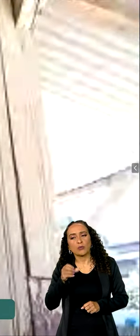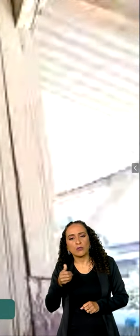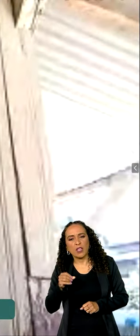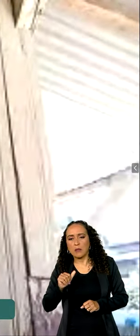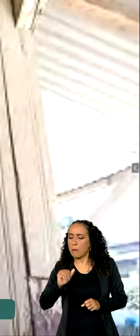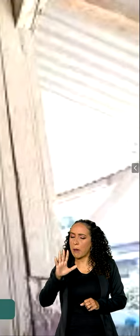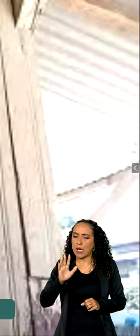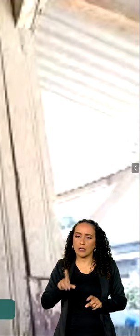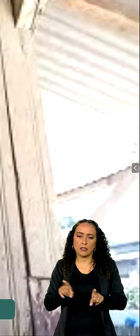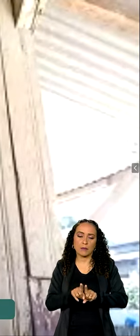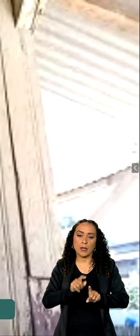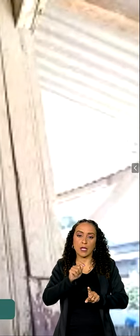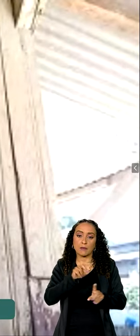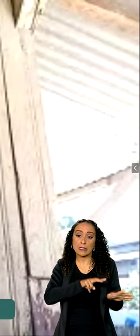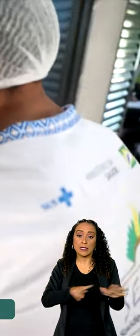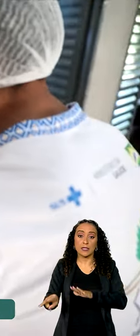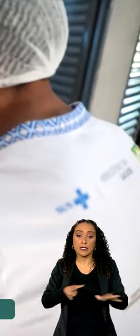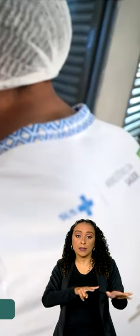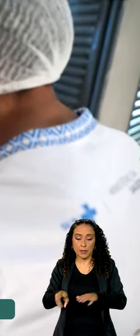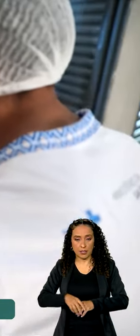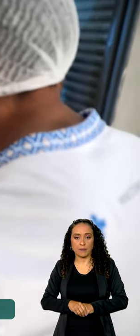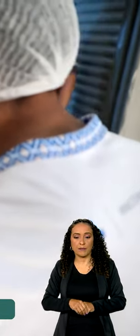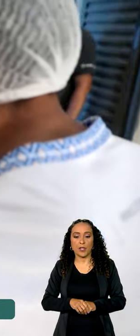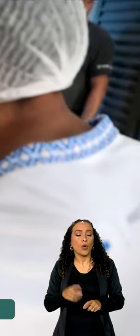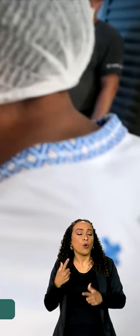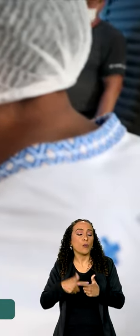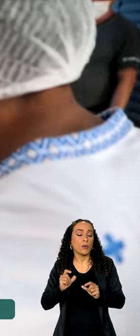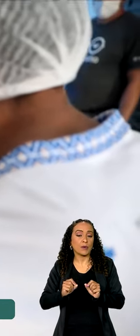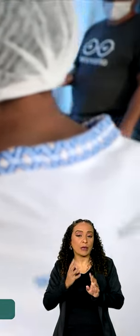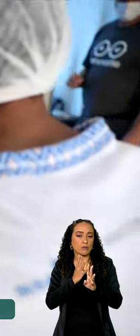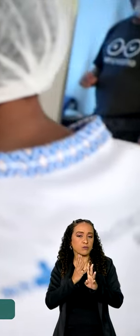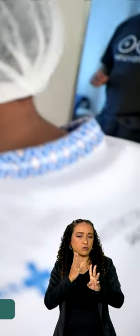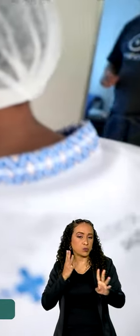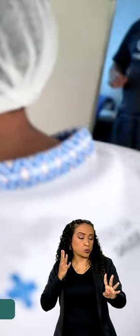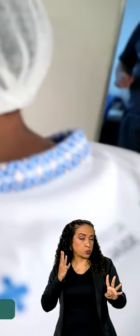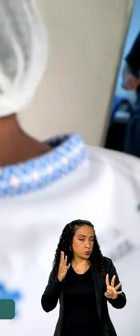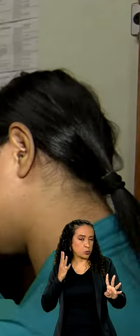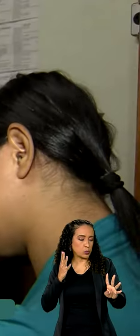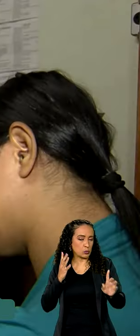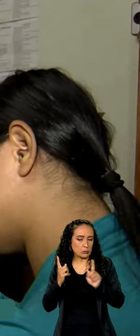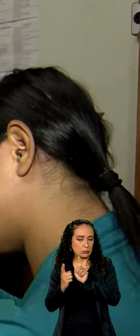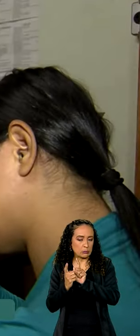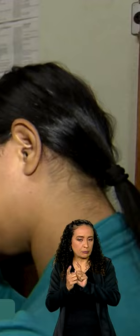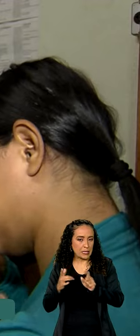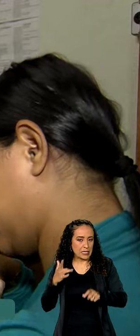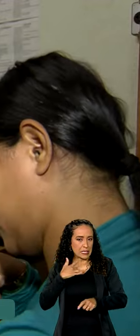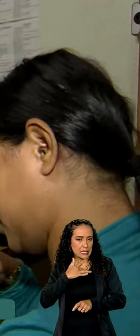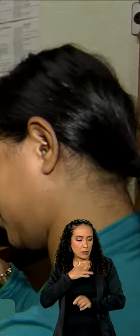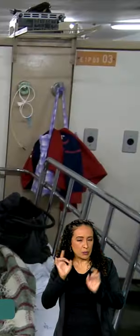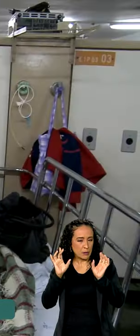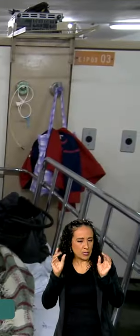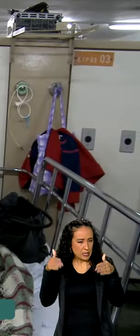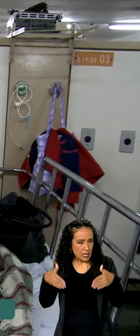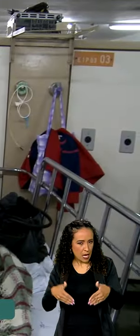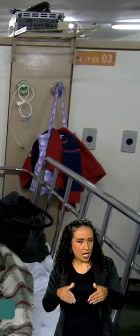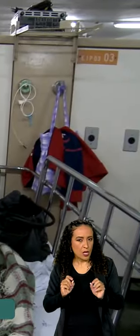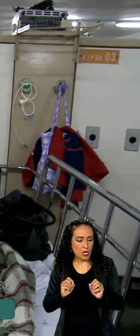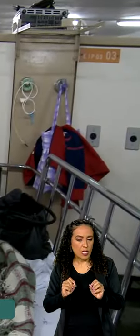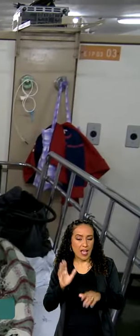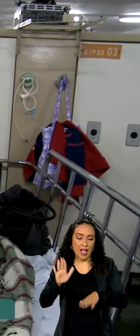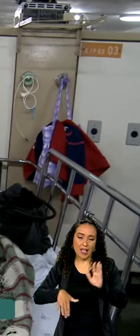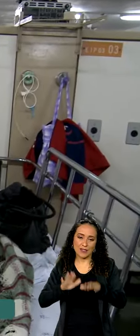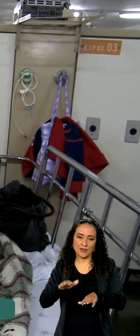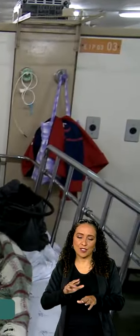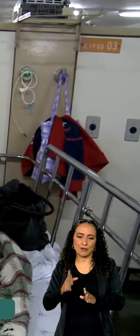até mais pessoas por semana. O problema é que a fila de espera por um atendimento de saúde mais especializado muitas